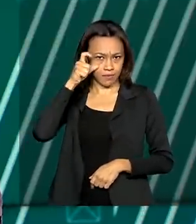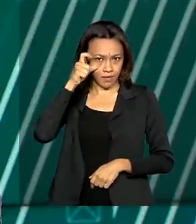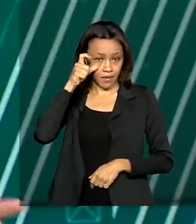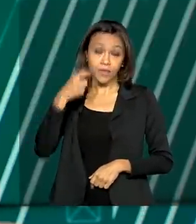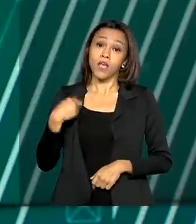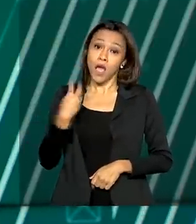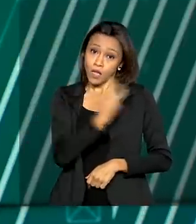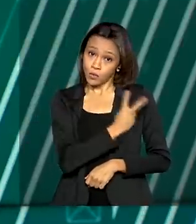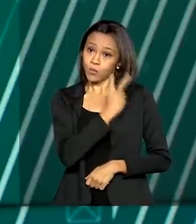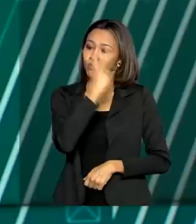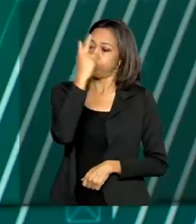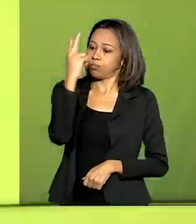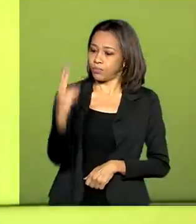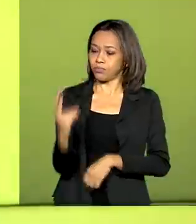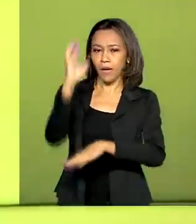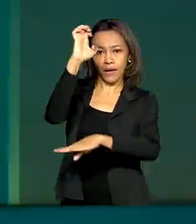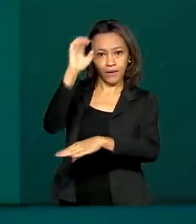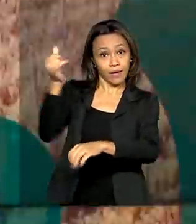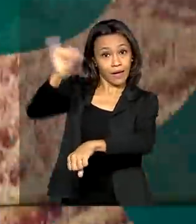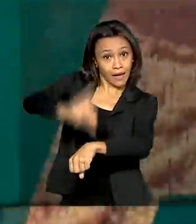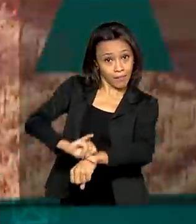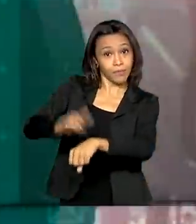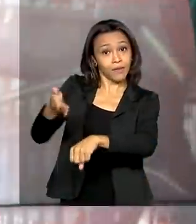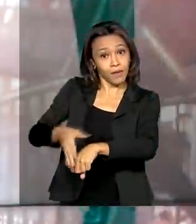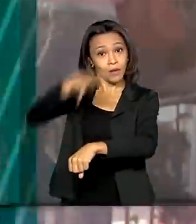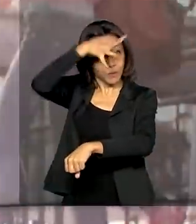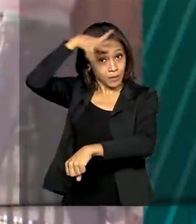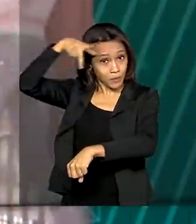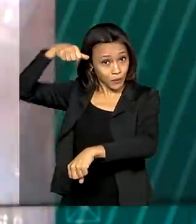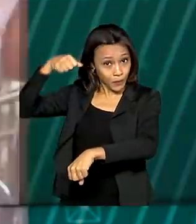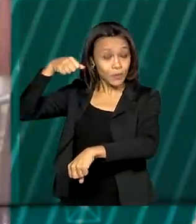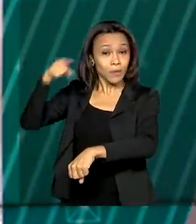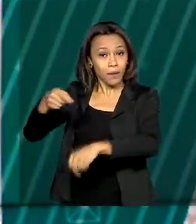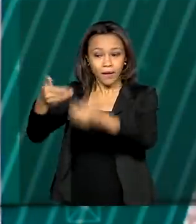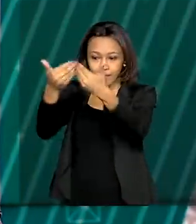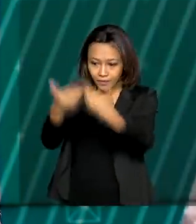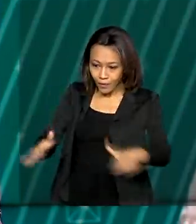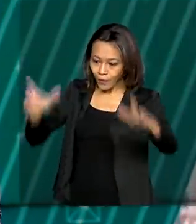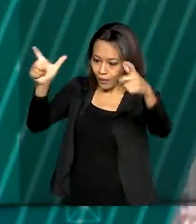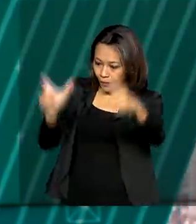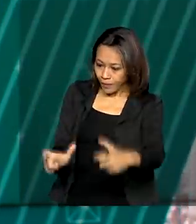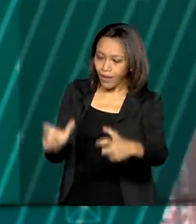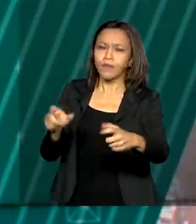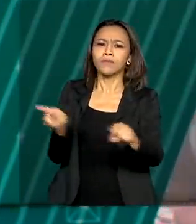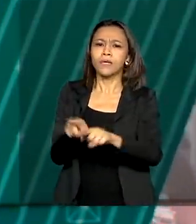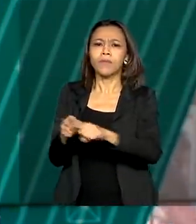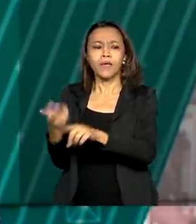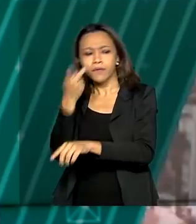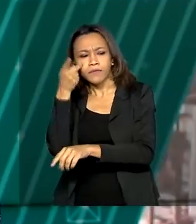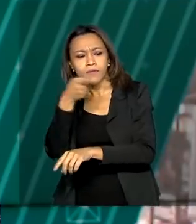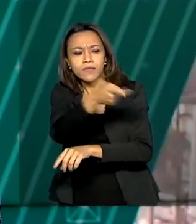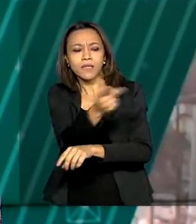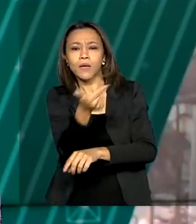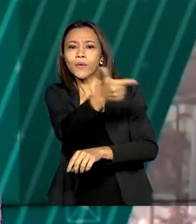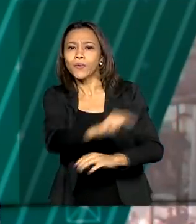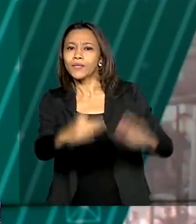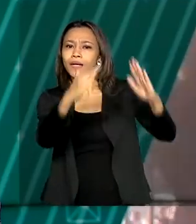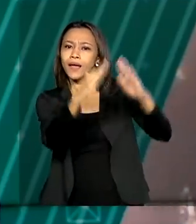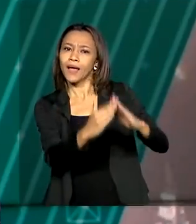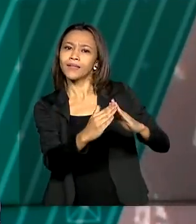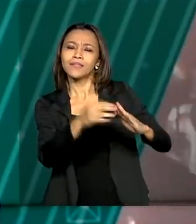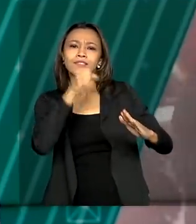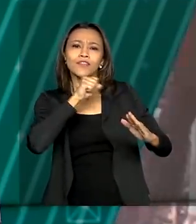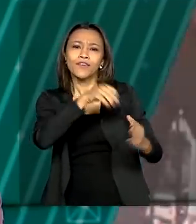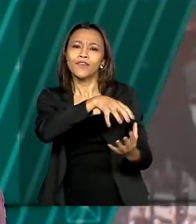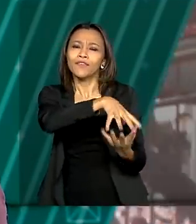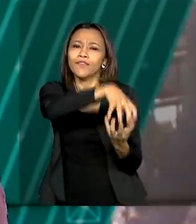foram à capital matogrossense para a inauguração do espaço. Elas também visitaram uma instituição de acolhimento apoiada